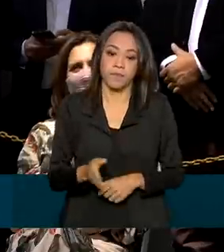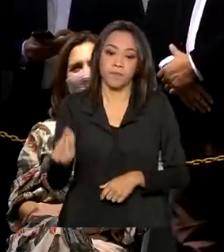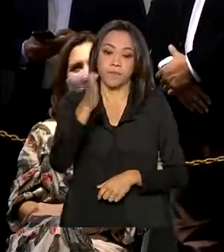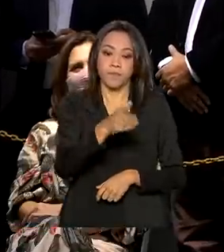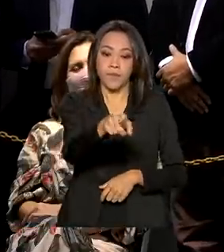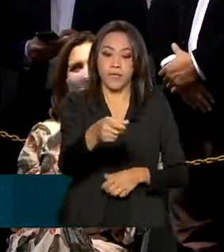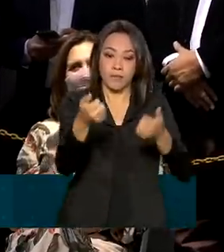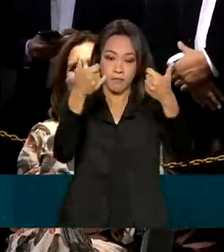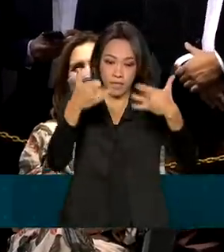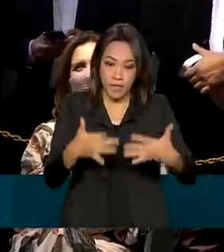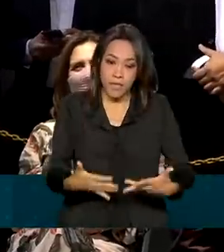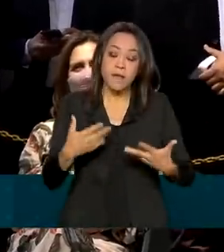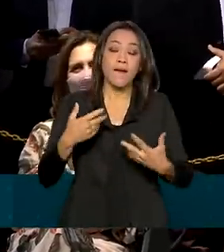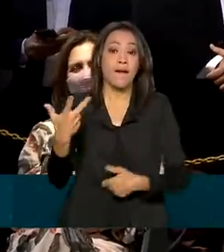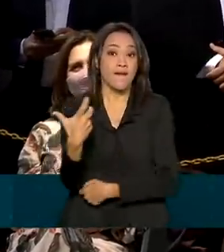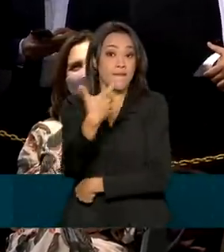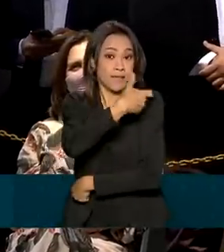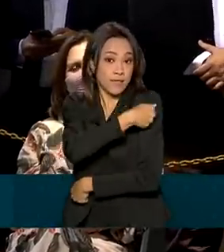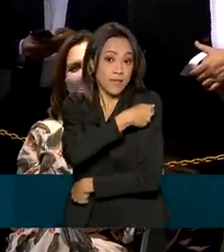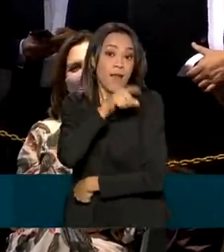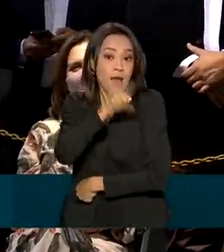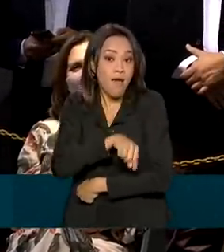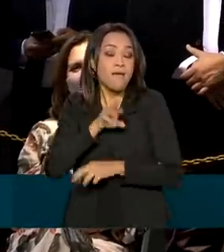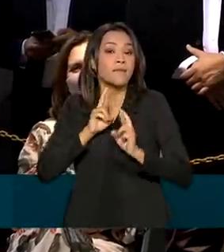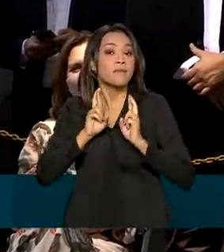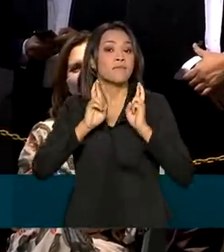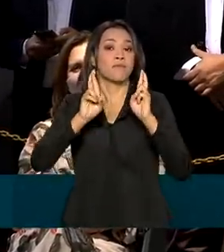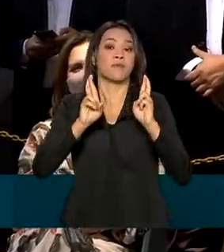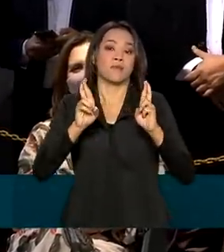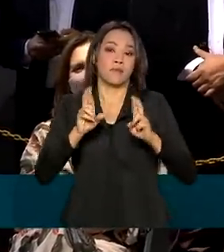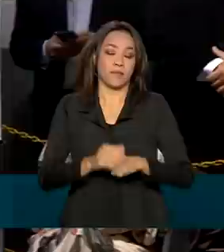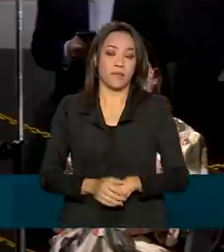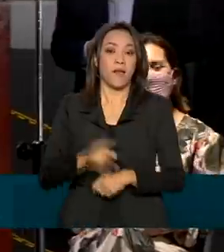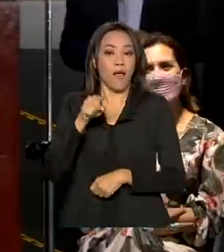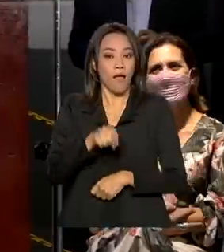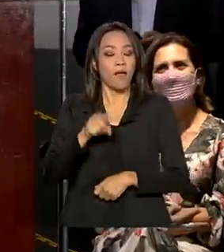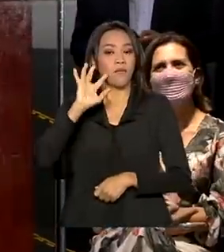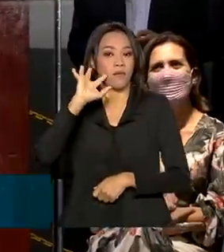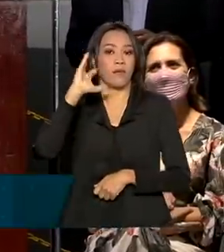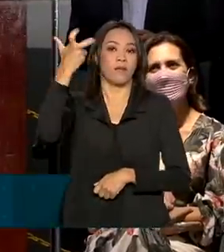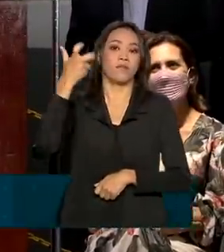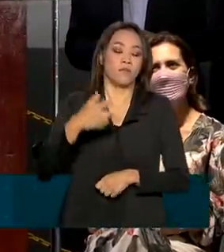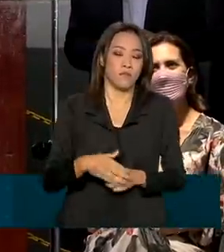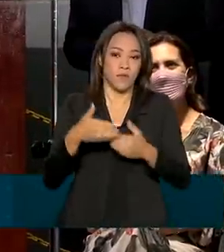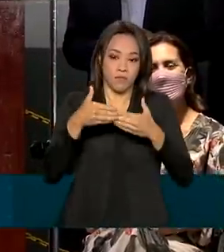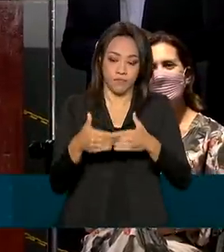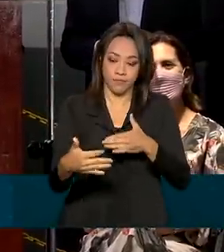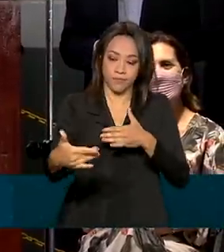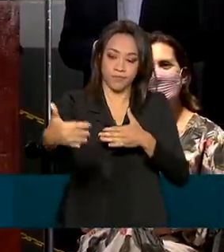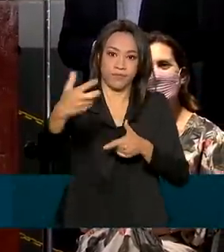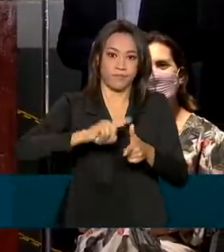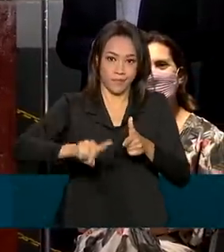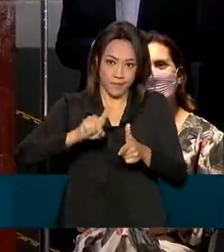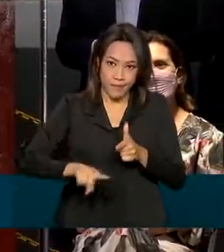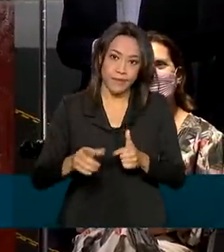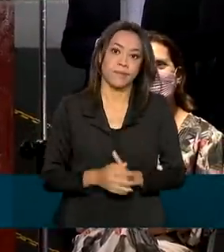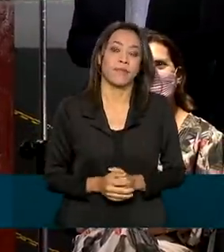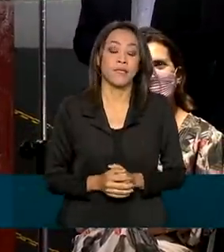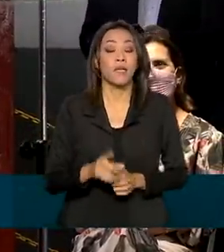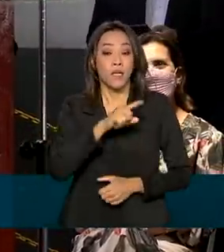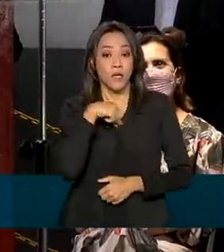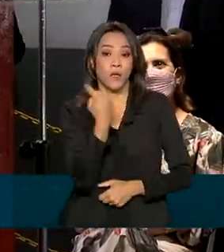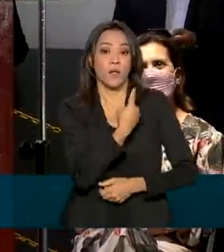é a esperança. A vacina é a solução e não um problema. E o nosso